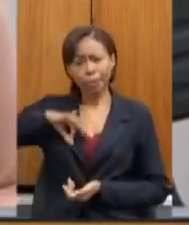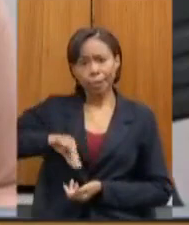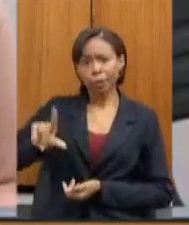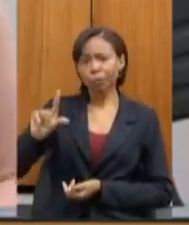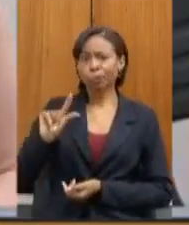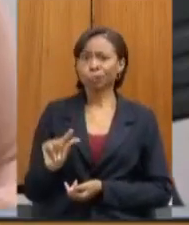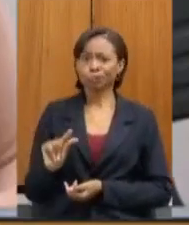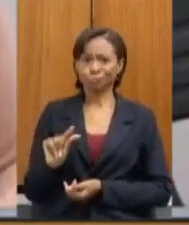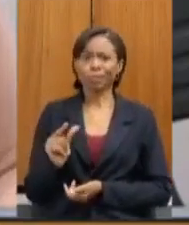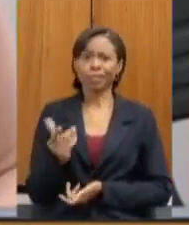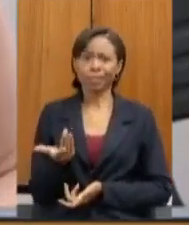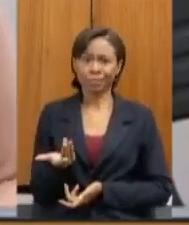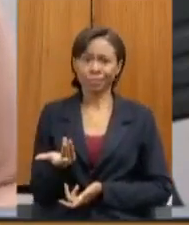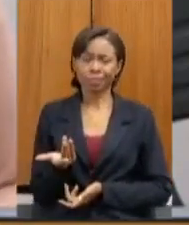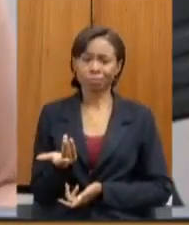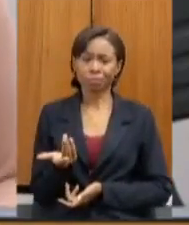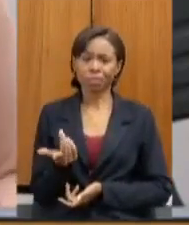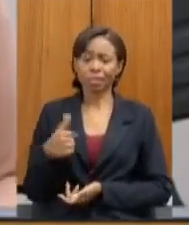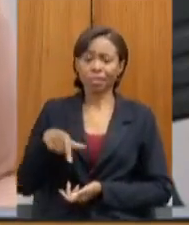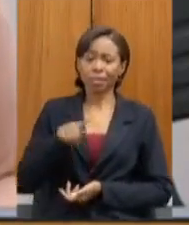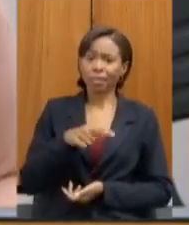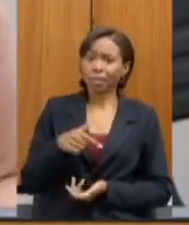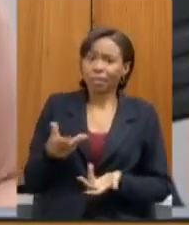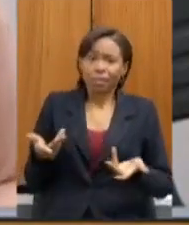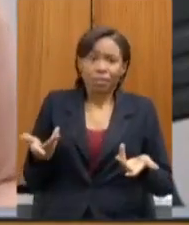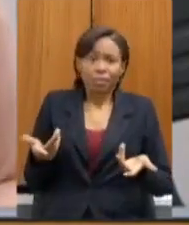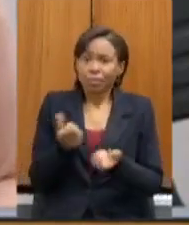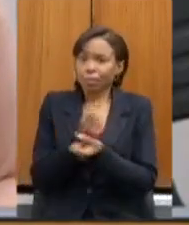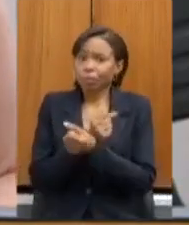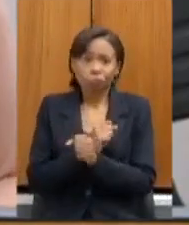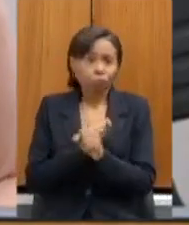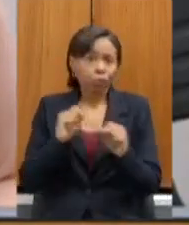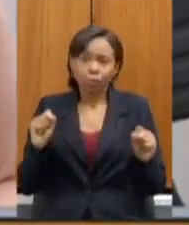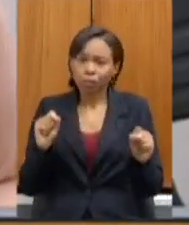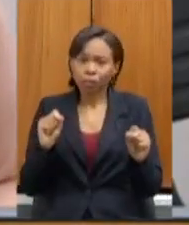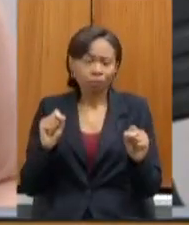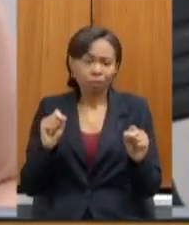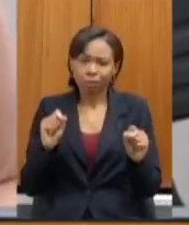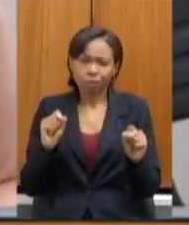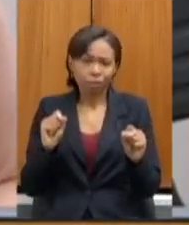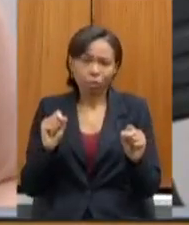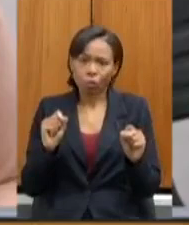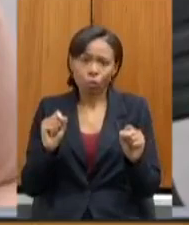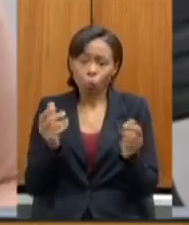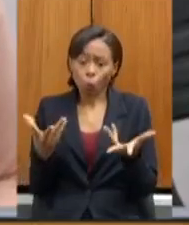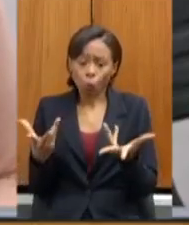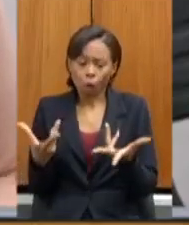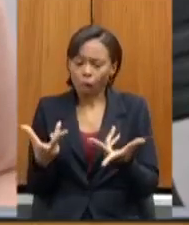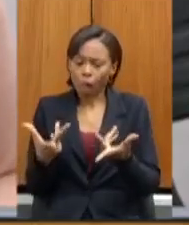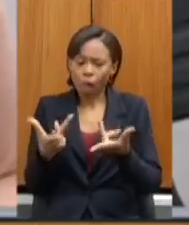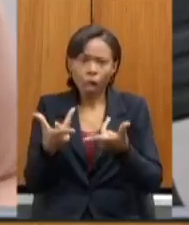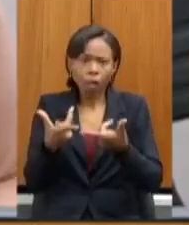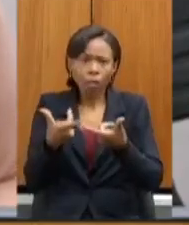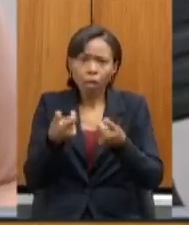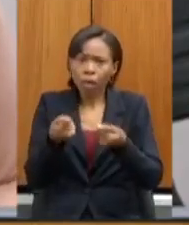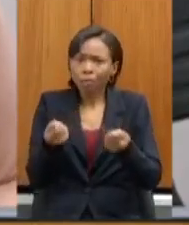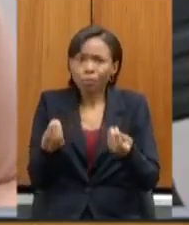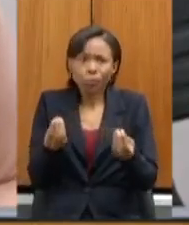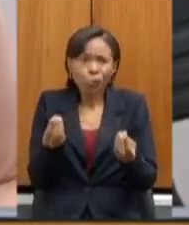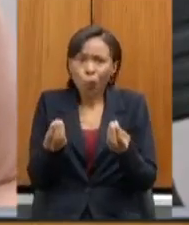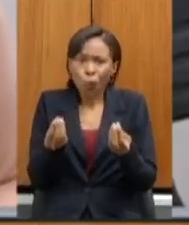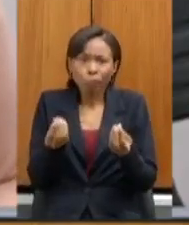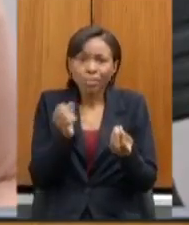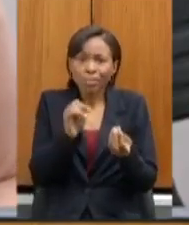serem preteridos não é possível ter nada de qualidade não enxergando essas